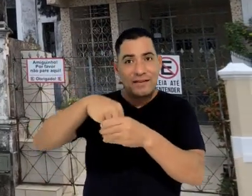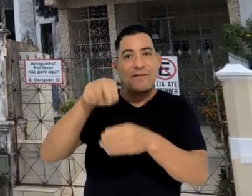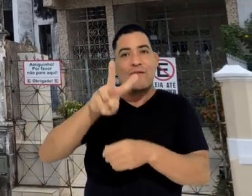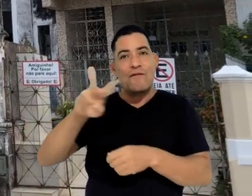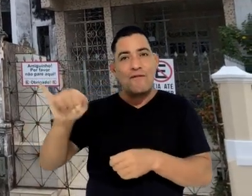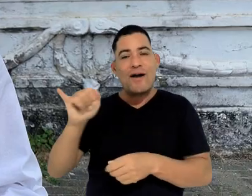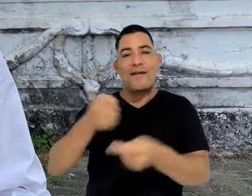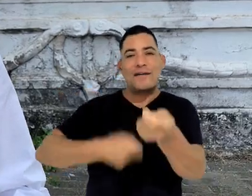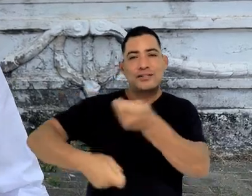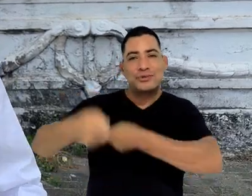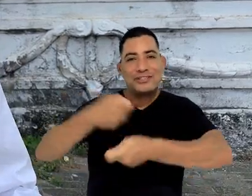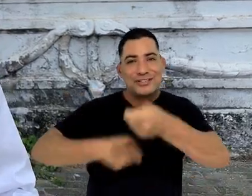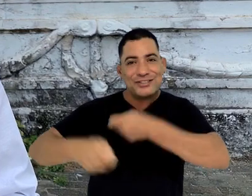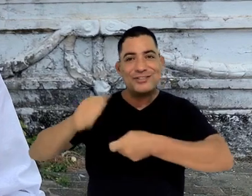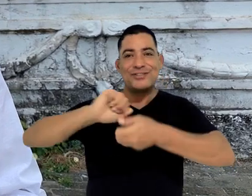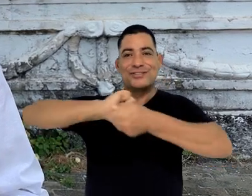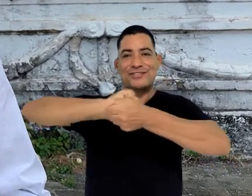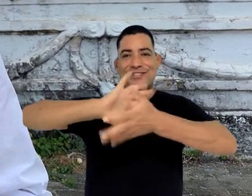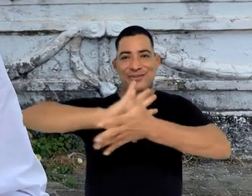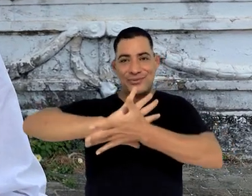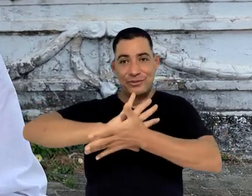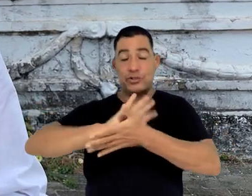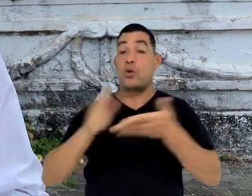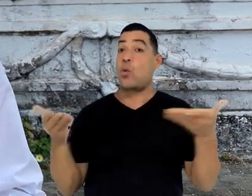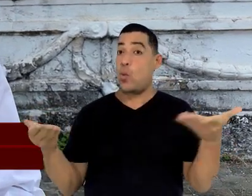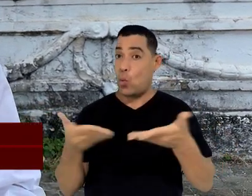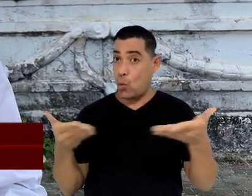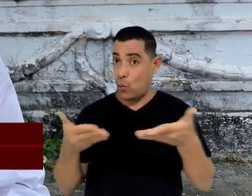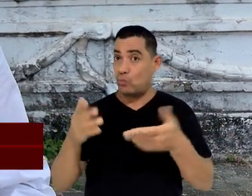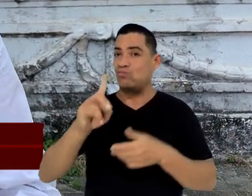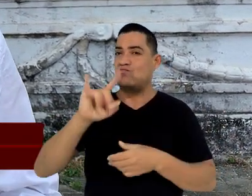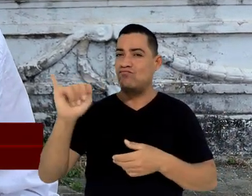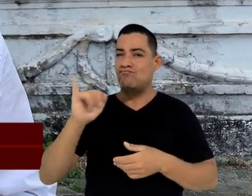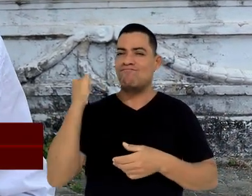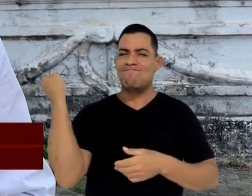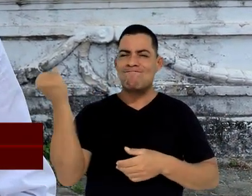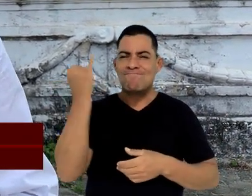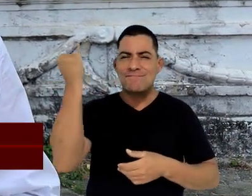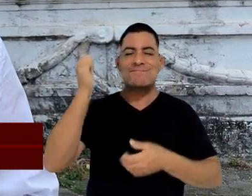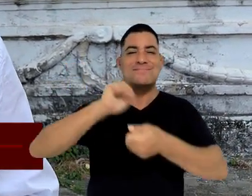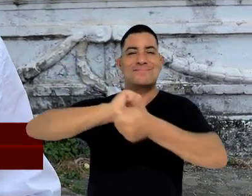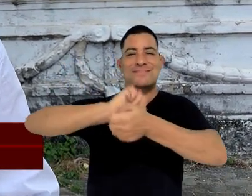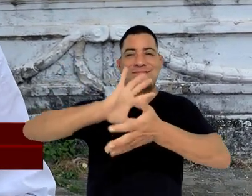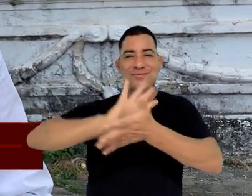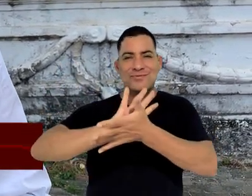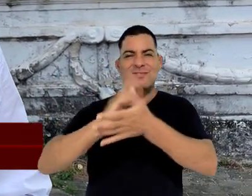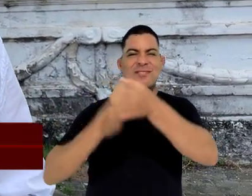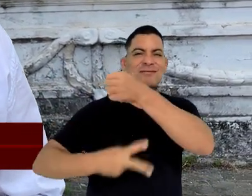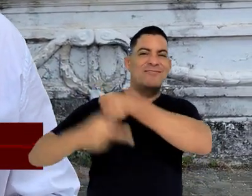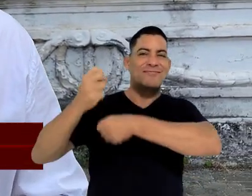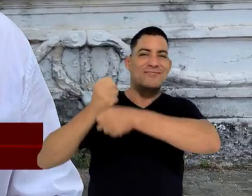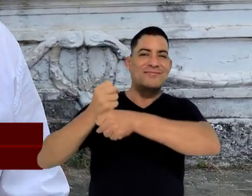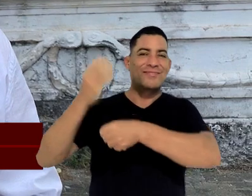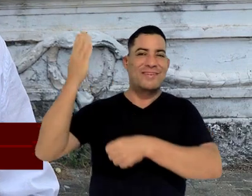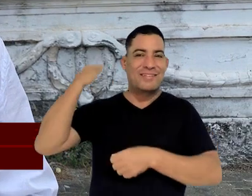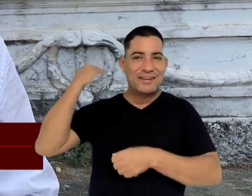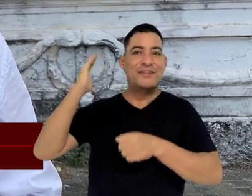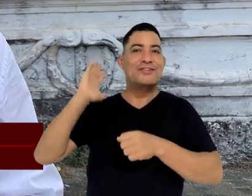do SECULT. Hoje é um dia importante para o SECULT. Há mais ou menos dois anos atrás,